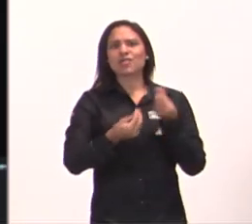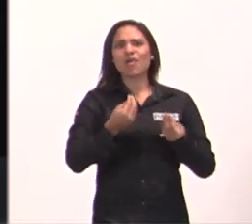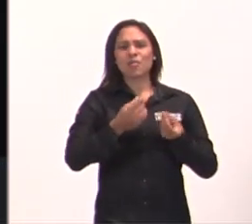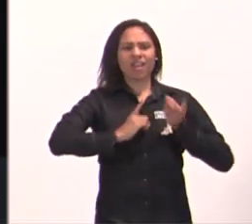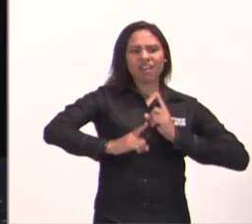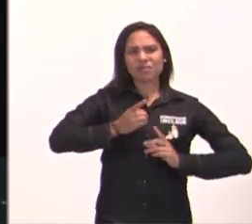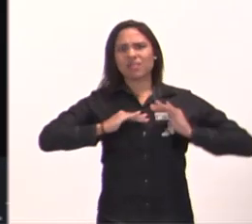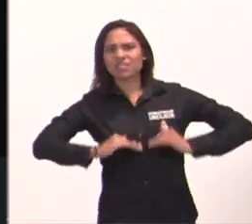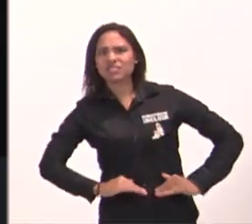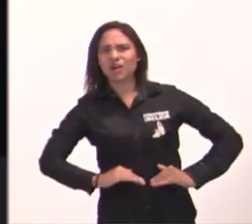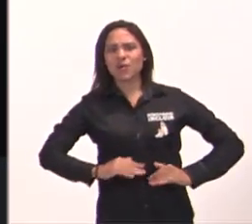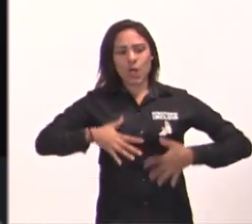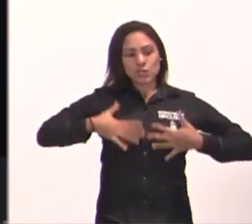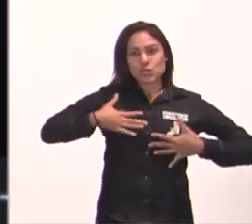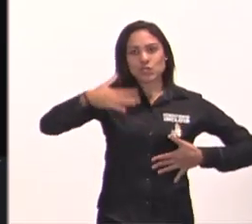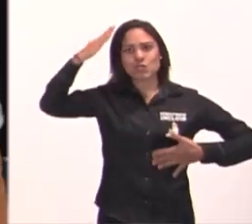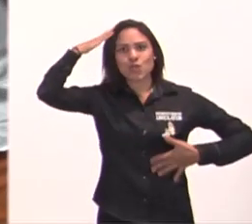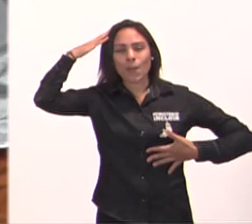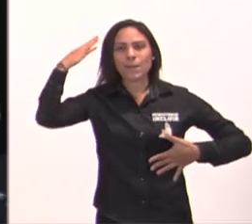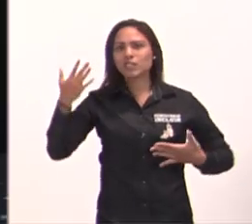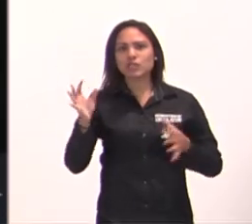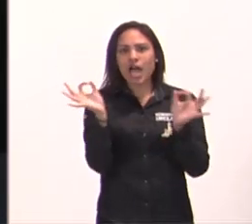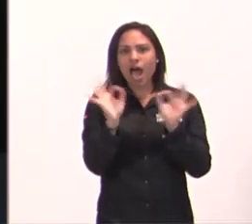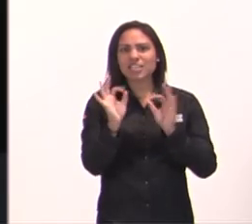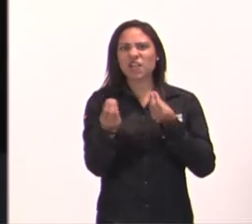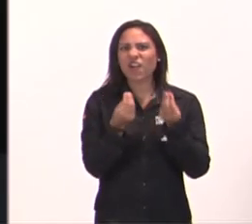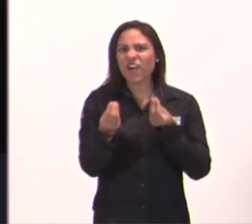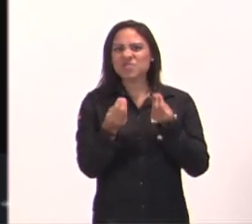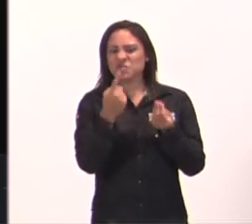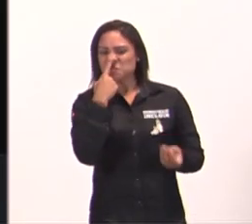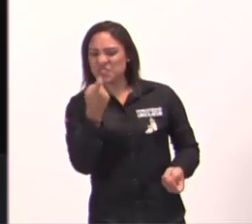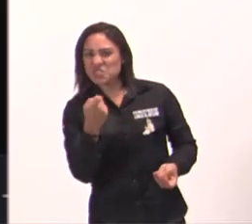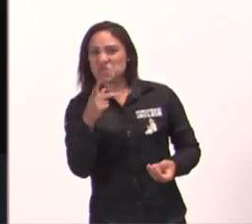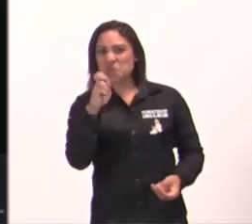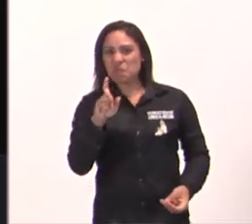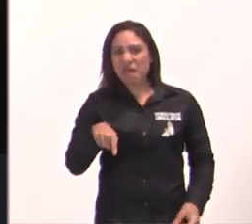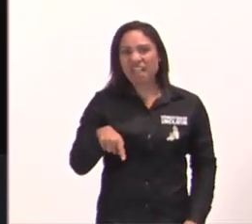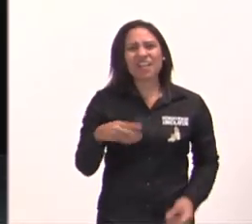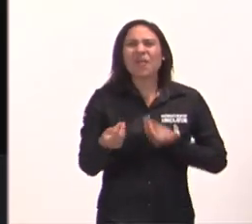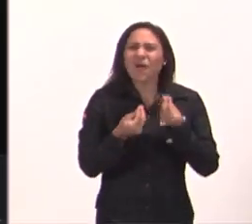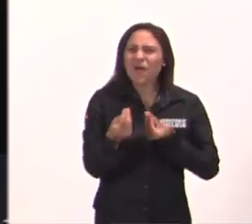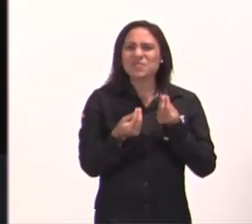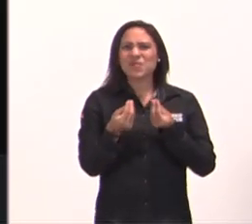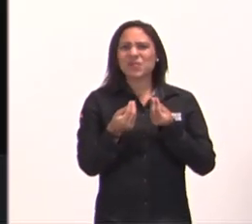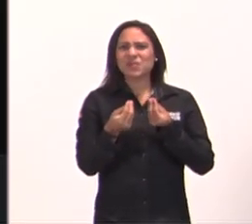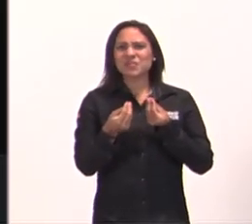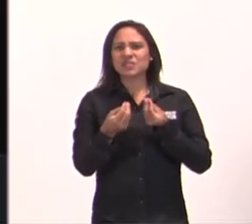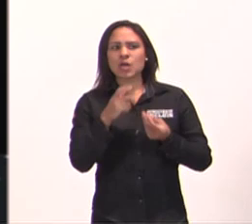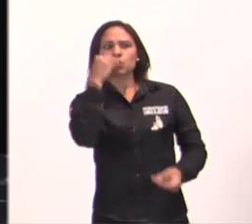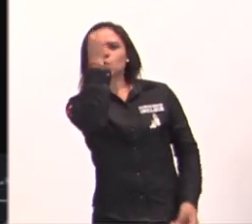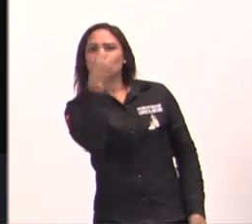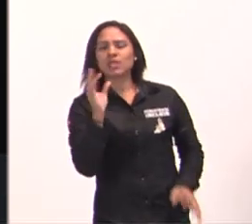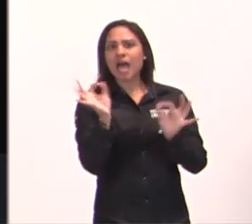banho, ficar com chulé, ficar com bafo, não pentear o cabelo, não se maquiar mais, não pintar o cabelo, ei, vai